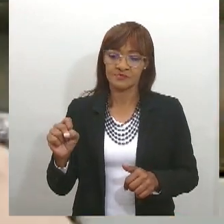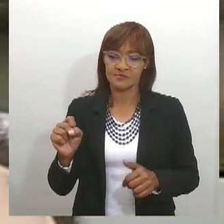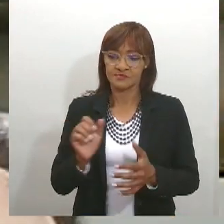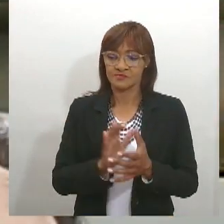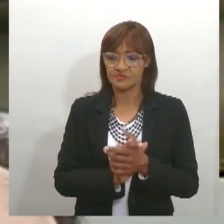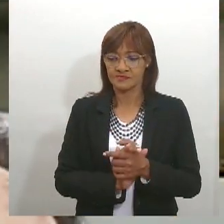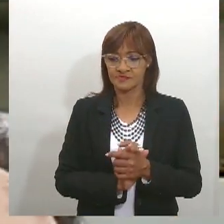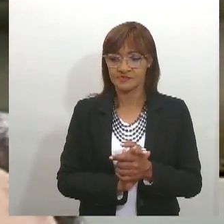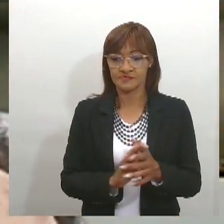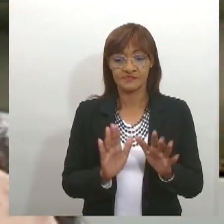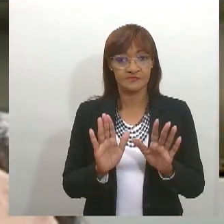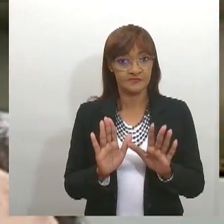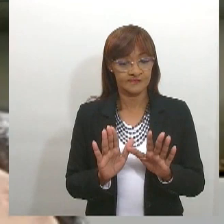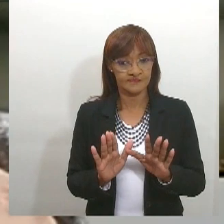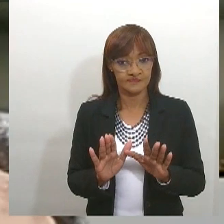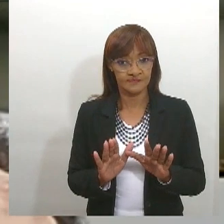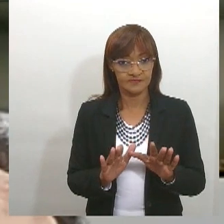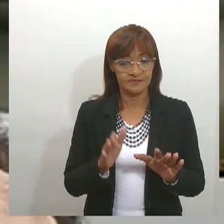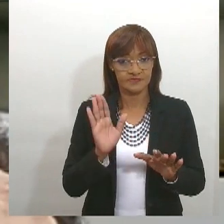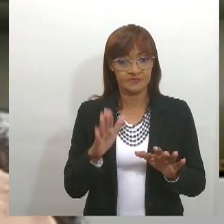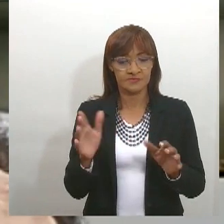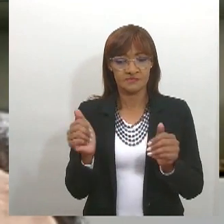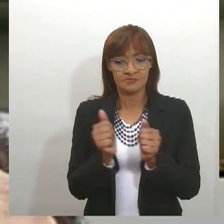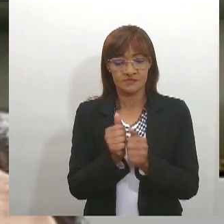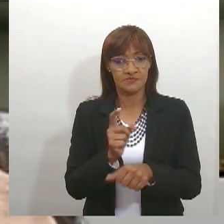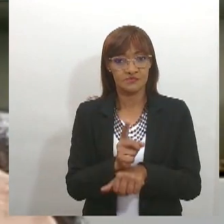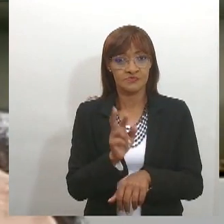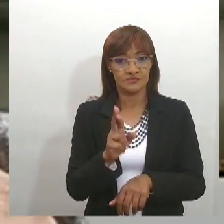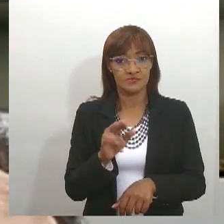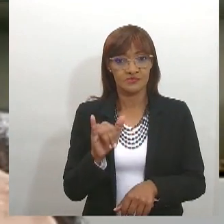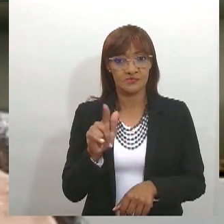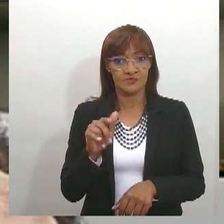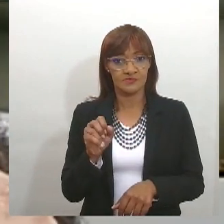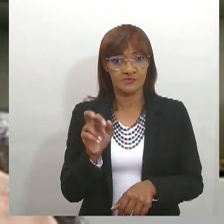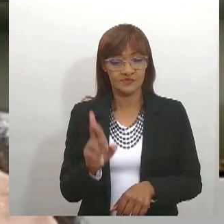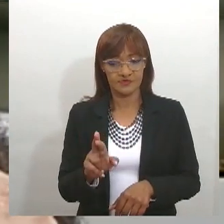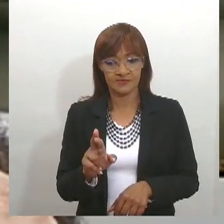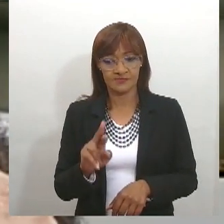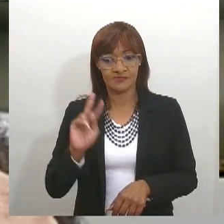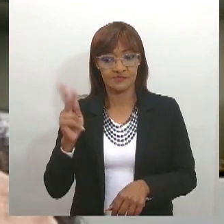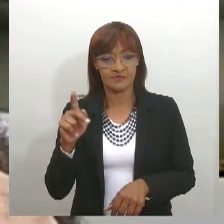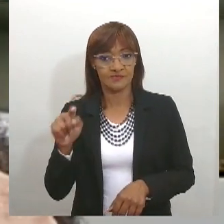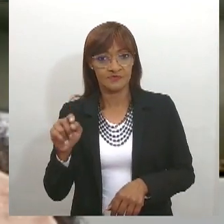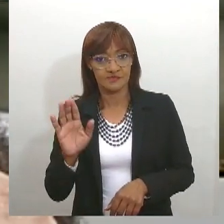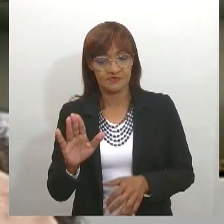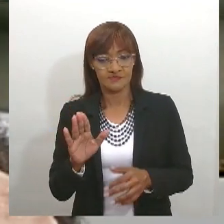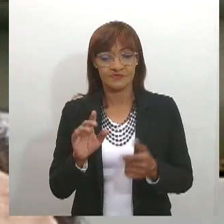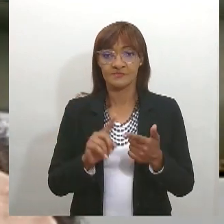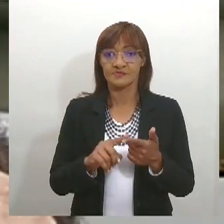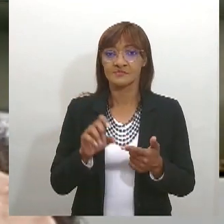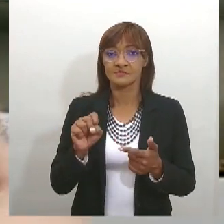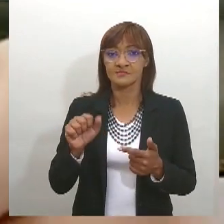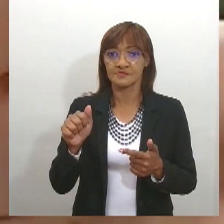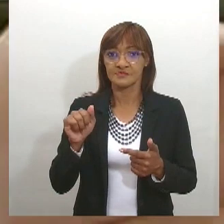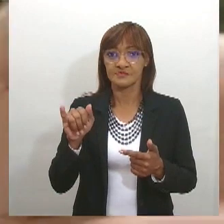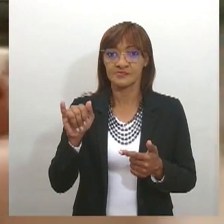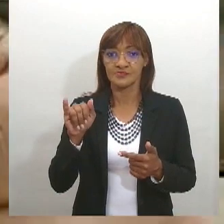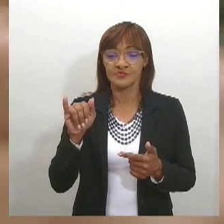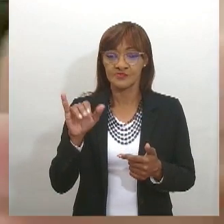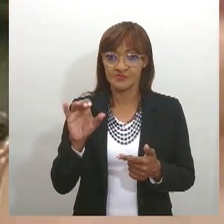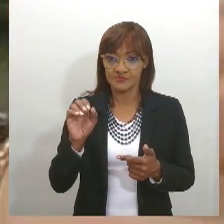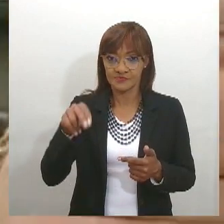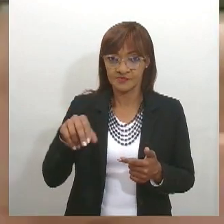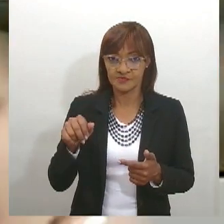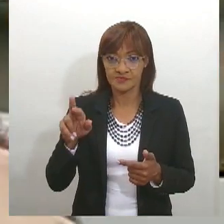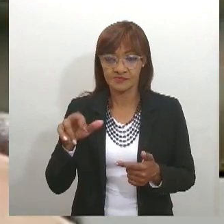doutor Igor Albuquerque, Sayonara Rodrigues e também a NACI, estamos fazendo memória, digamos assim,